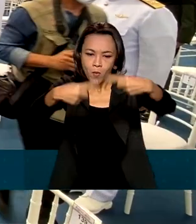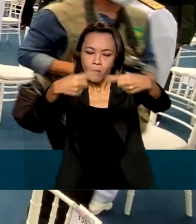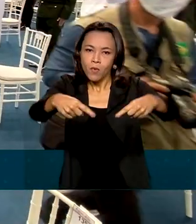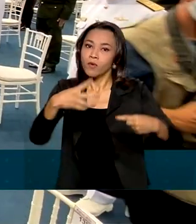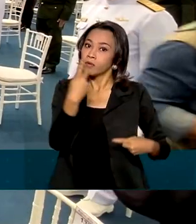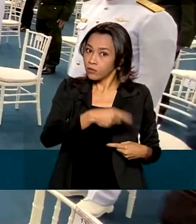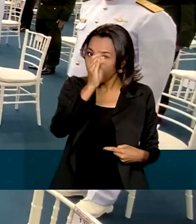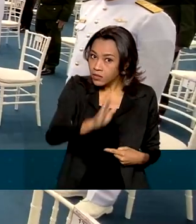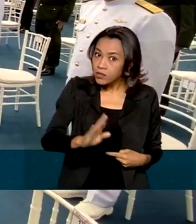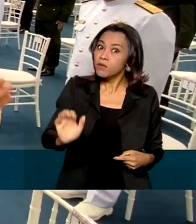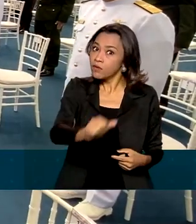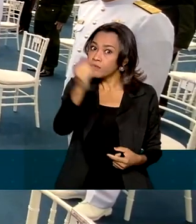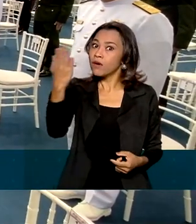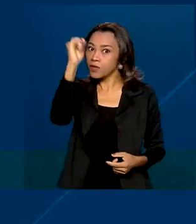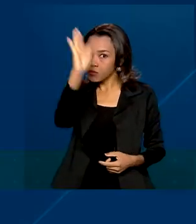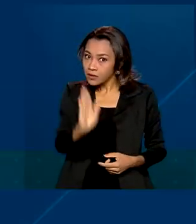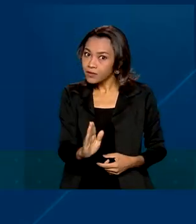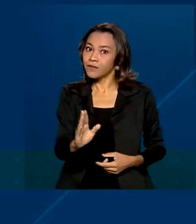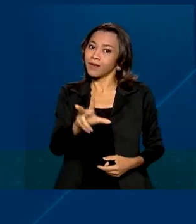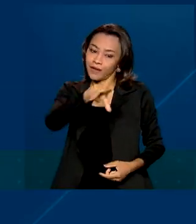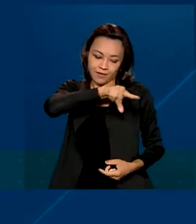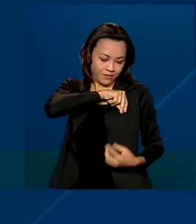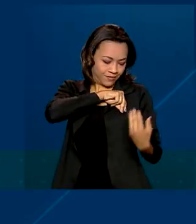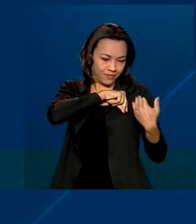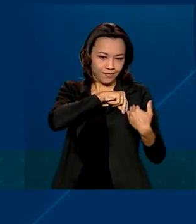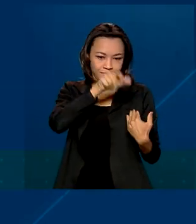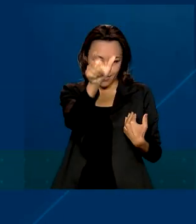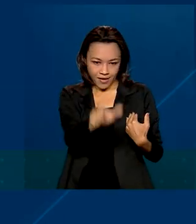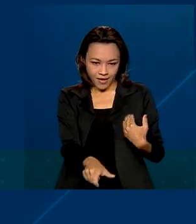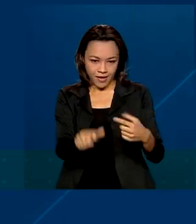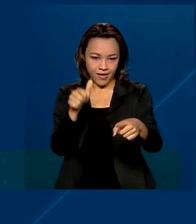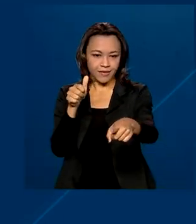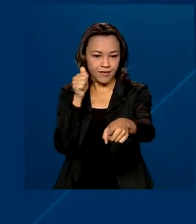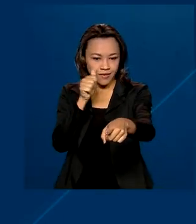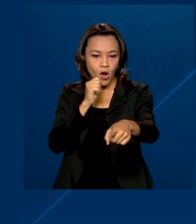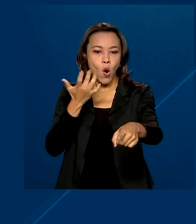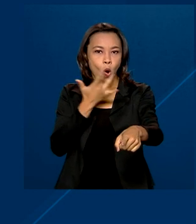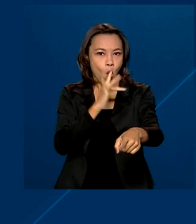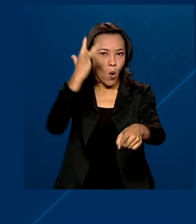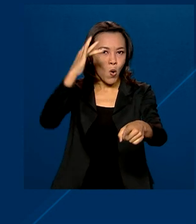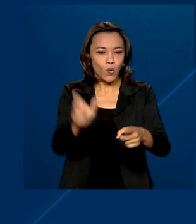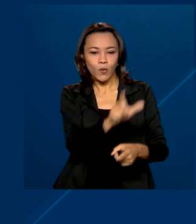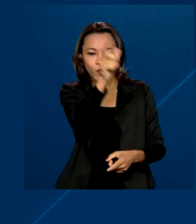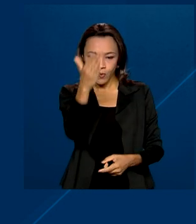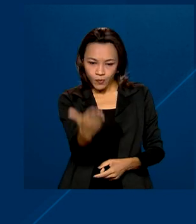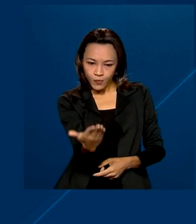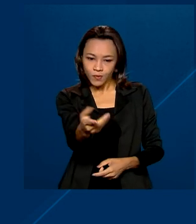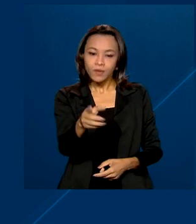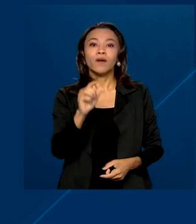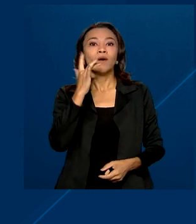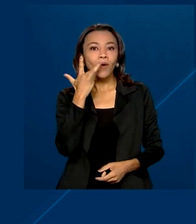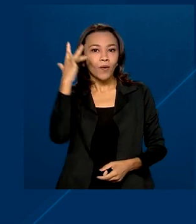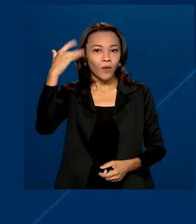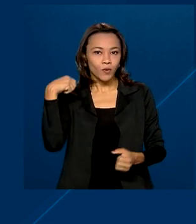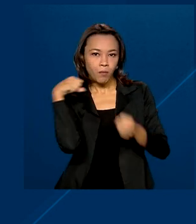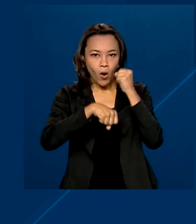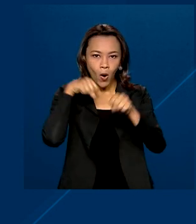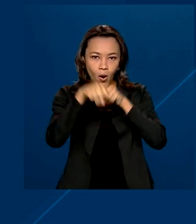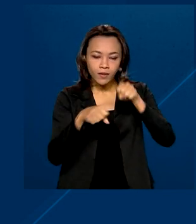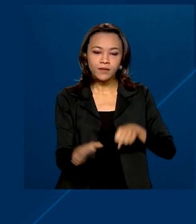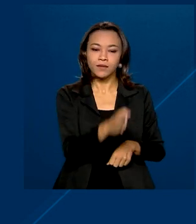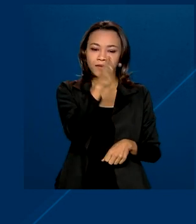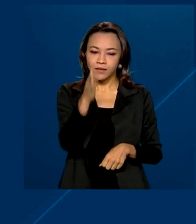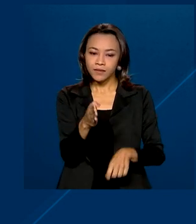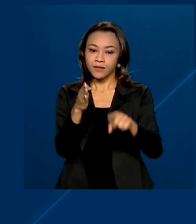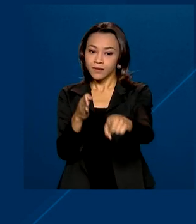nacionais e internacionais. Ana Marcela, ouro na maratona aquática, Hebert Conceição, ouro no boxe, Beatriz